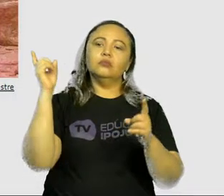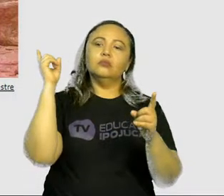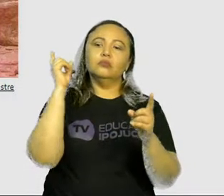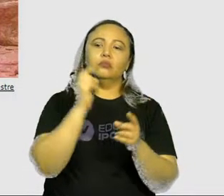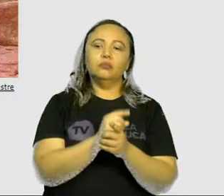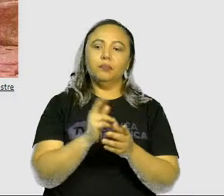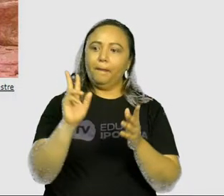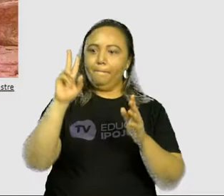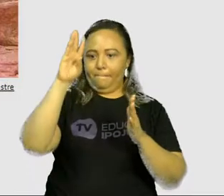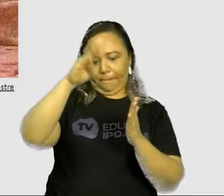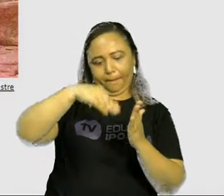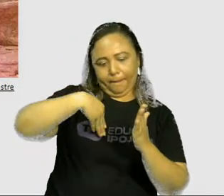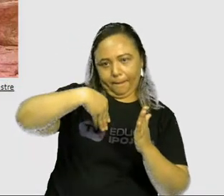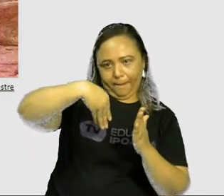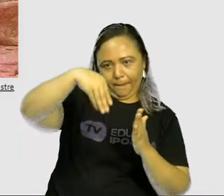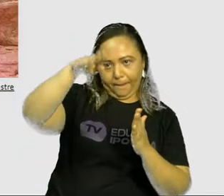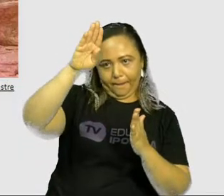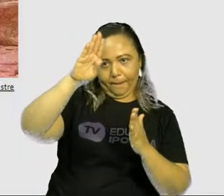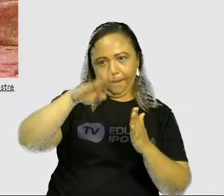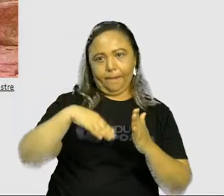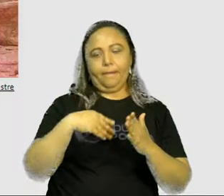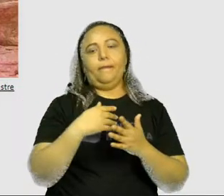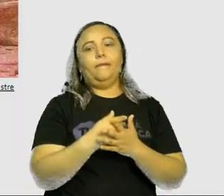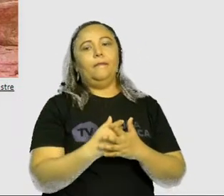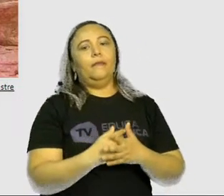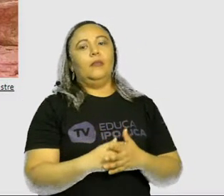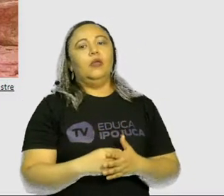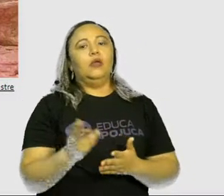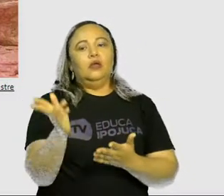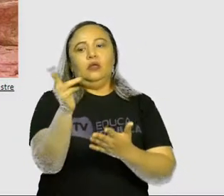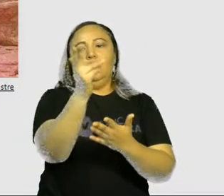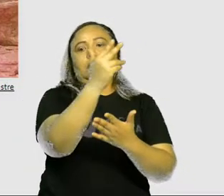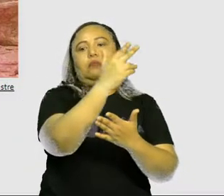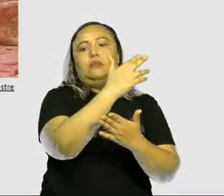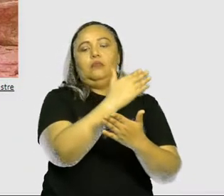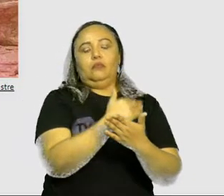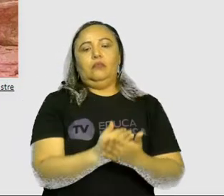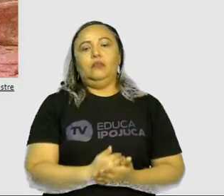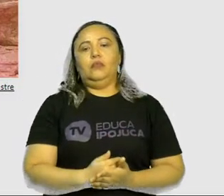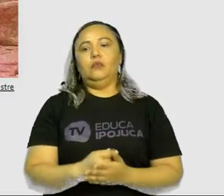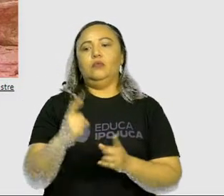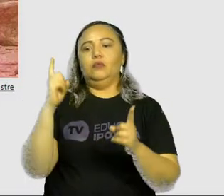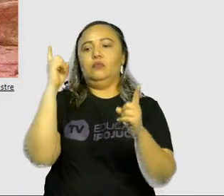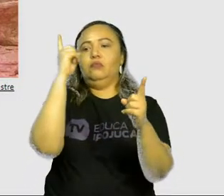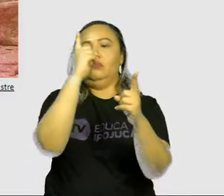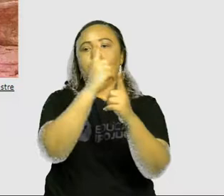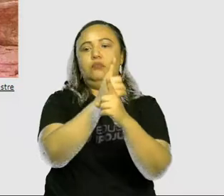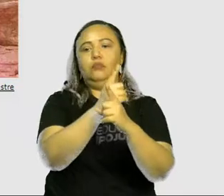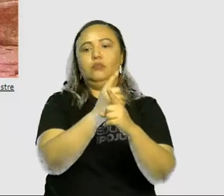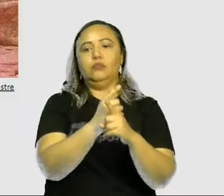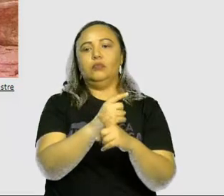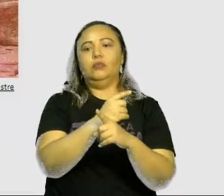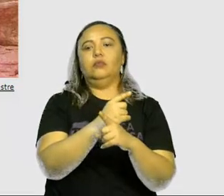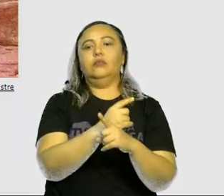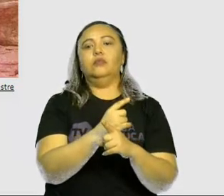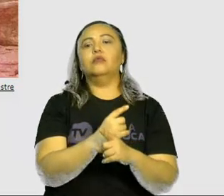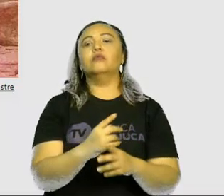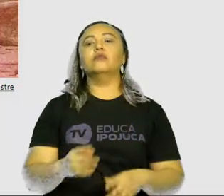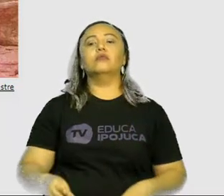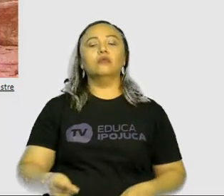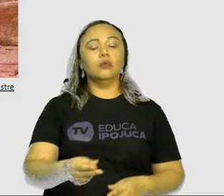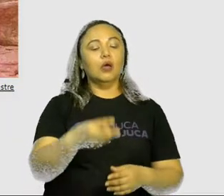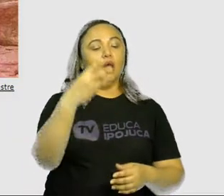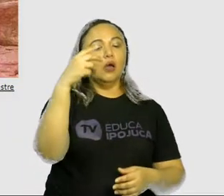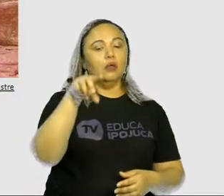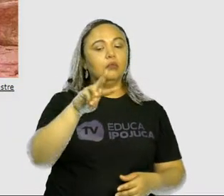pinturas em paredes rochosas e em cavernas feitas pelos seres humanos há cerca de 30